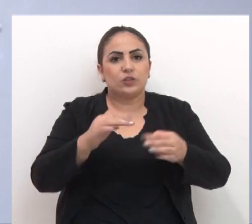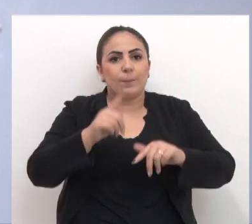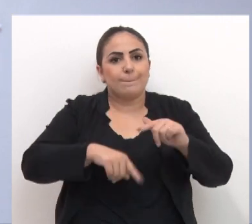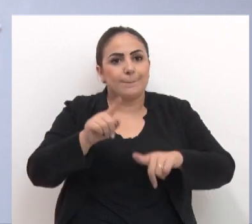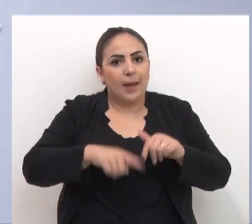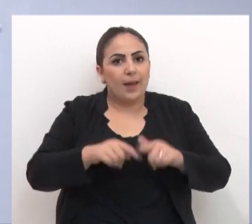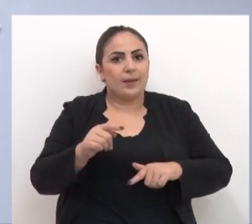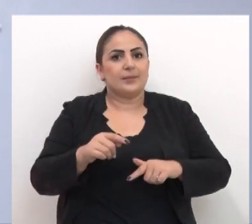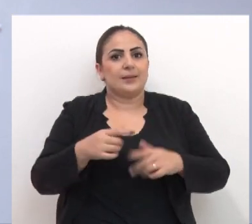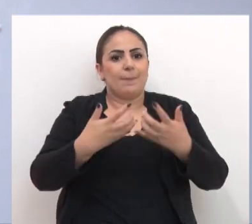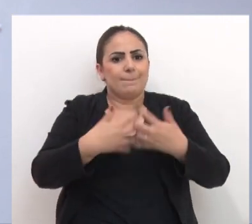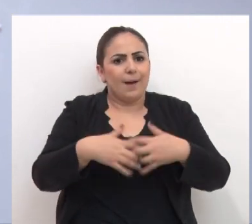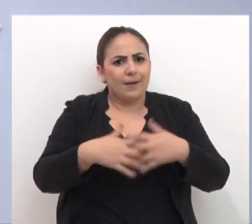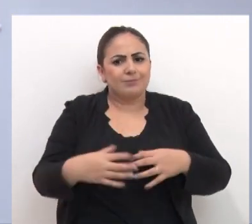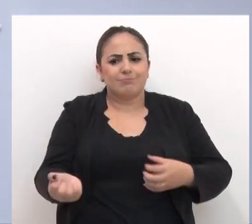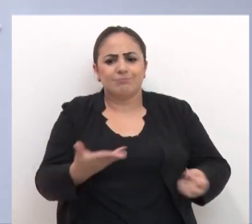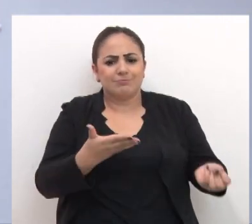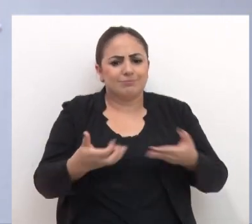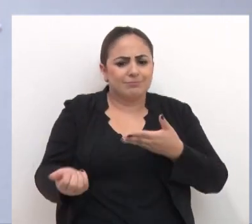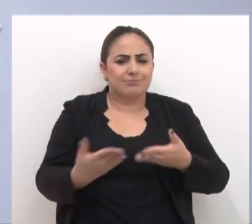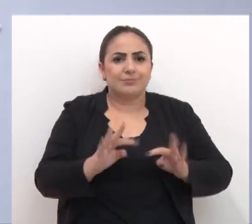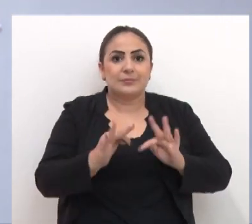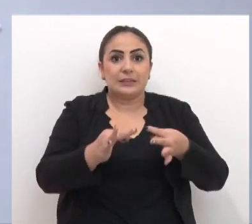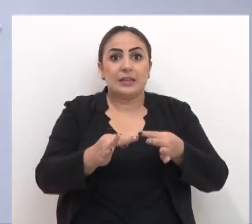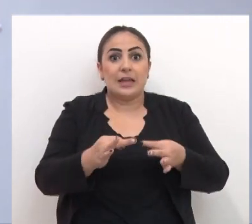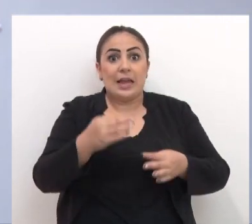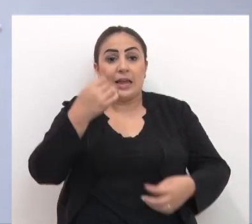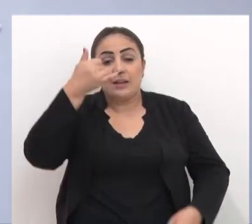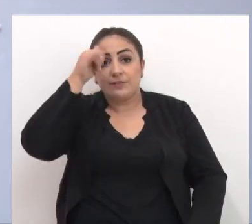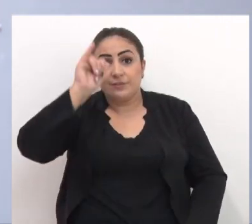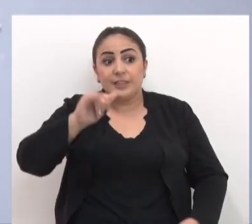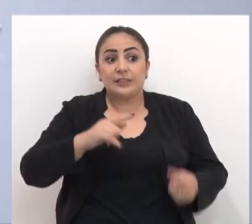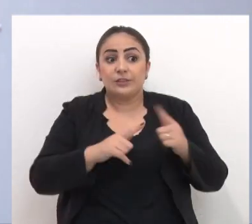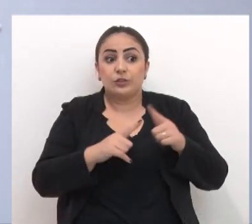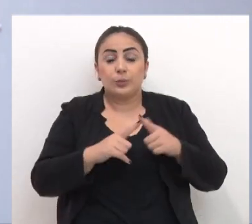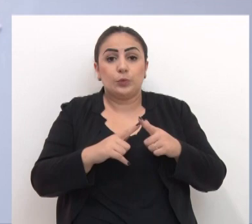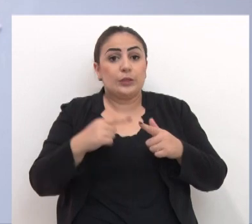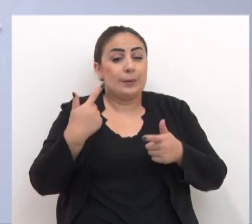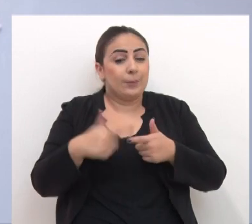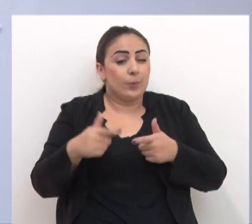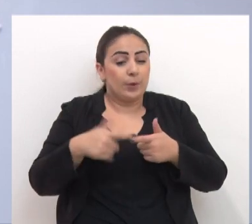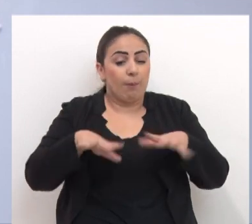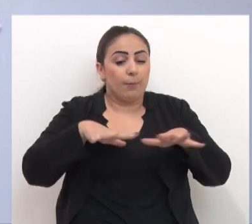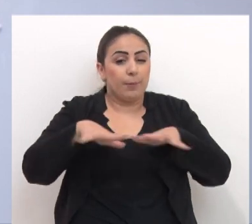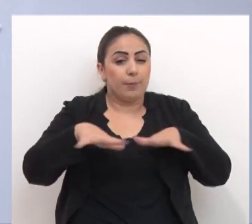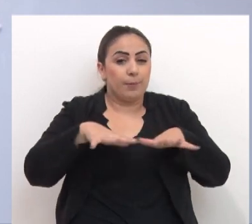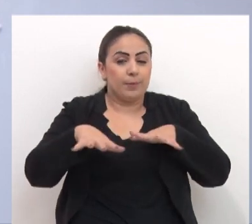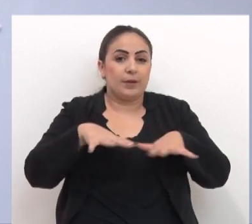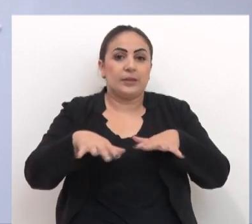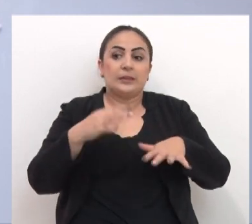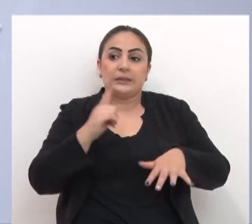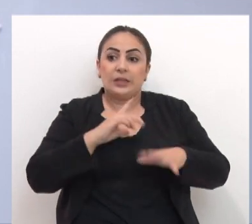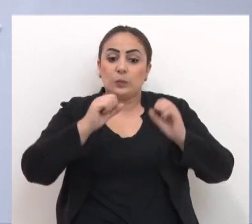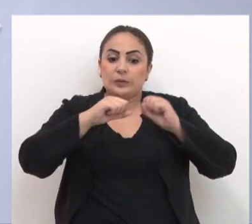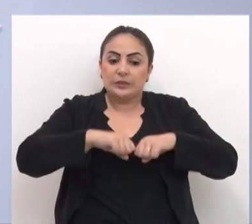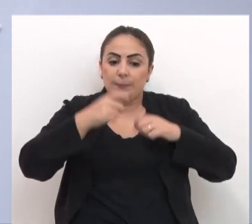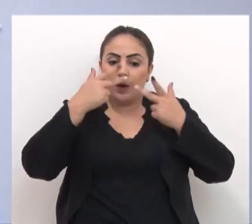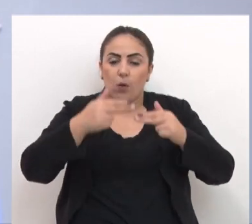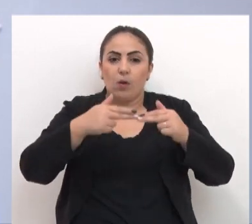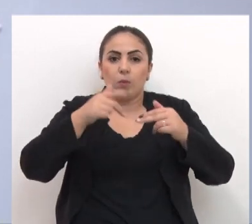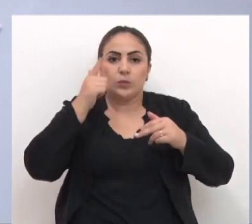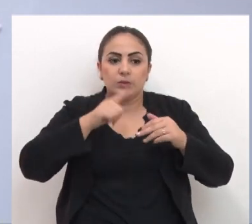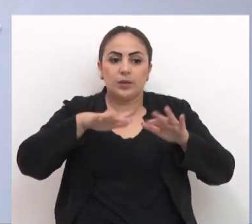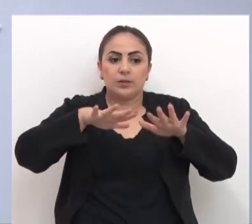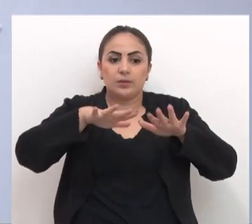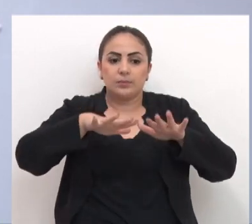lançamentos de tecnologias novas equipamentos modernos que não produzem nenhum tipo de vibração de impacto eles